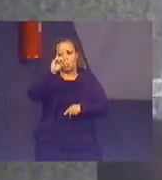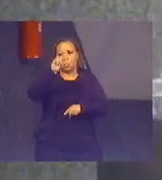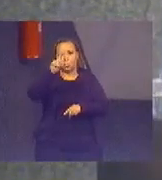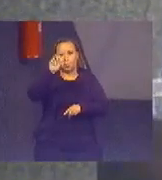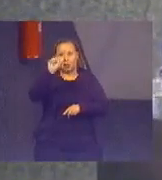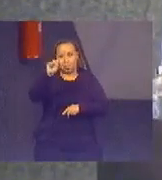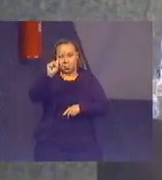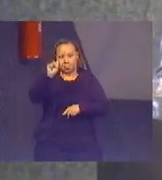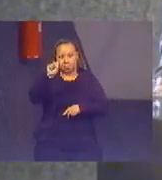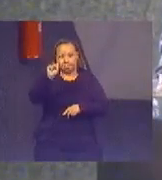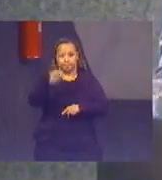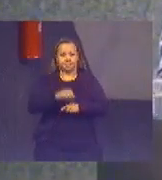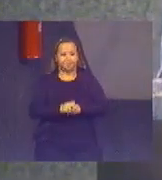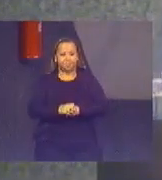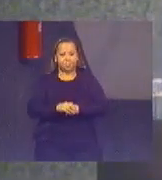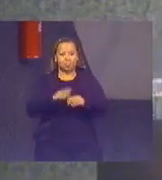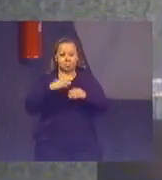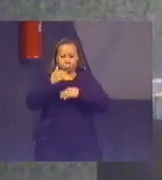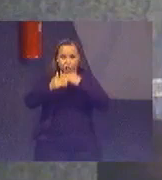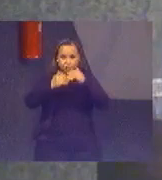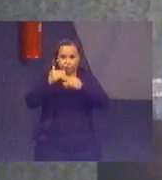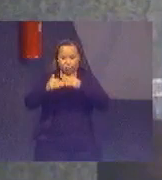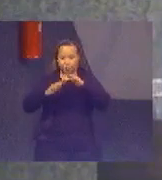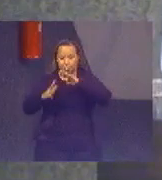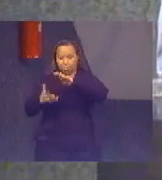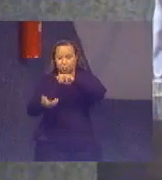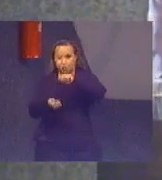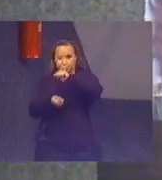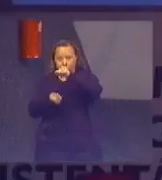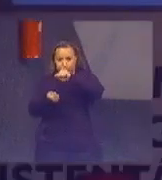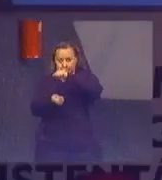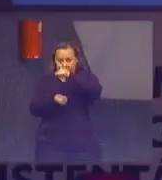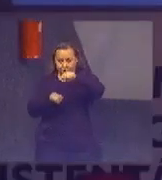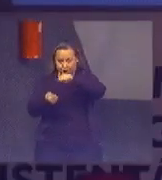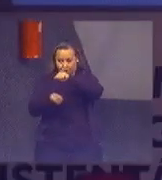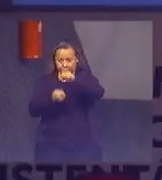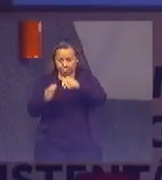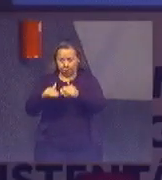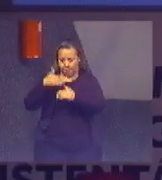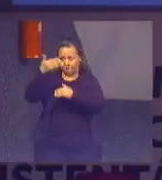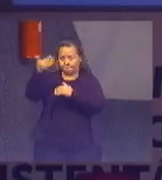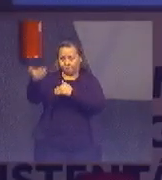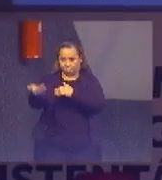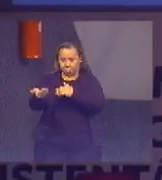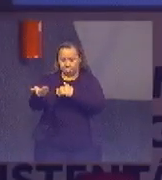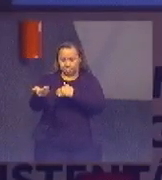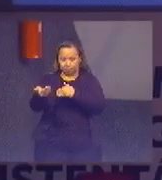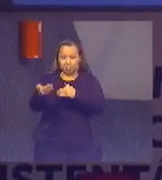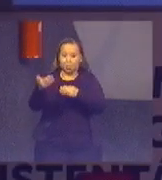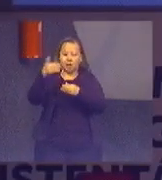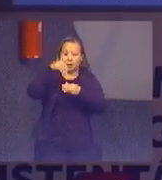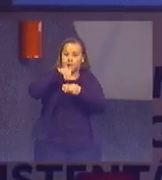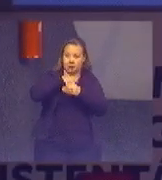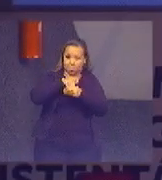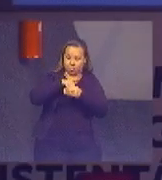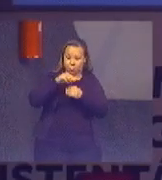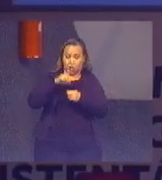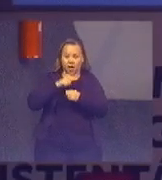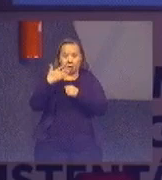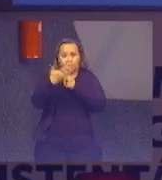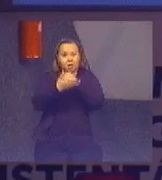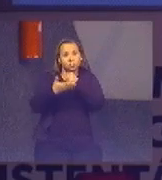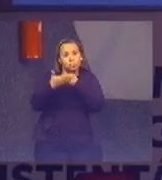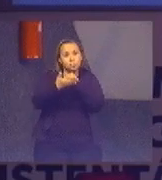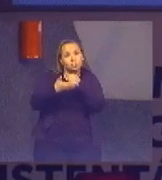estão na parte externa do círculo e na parte interior estão os níveis de